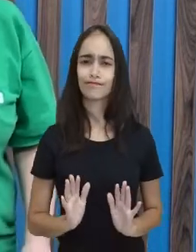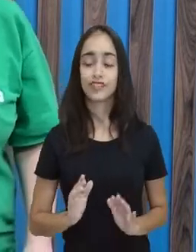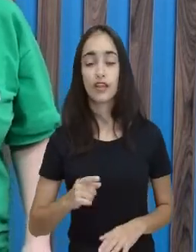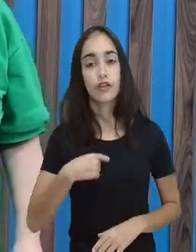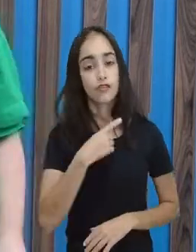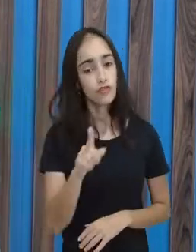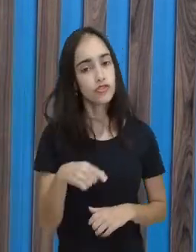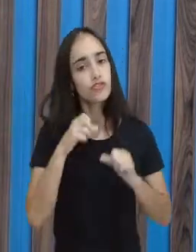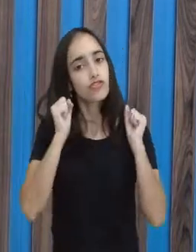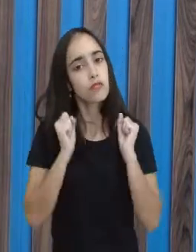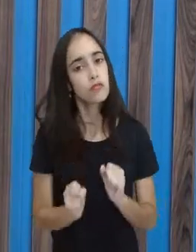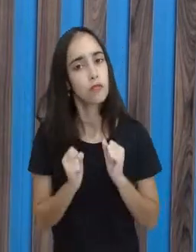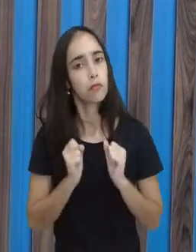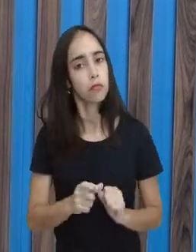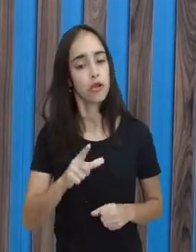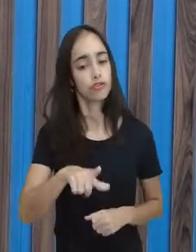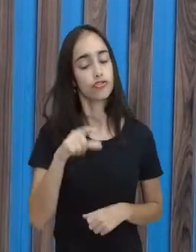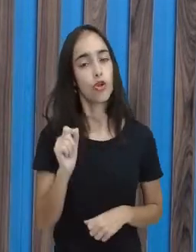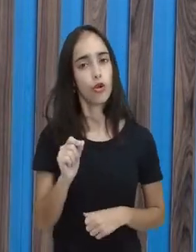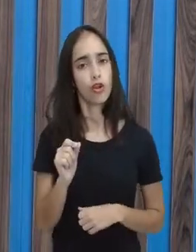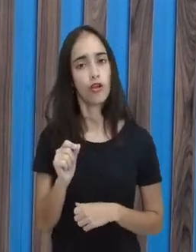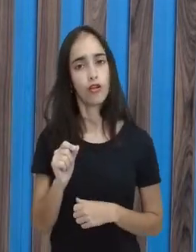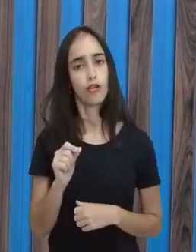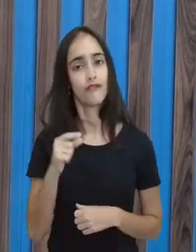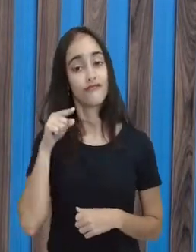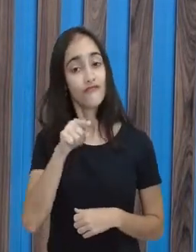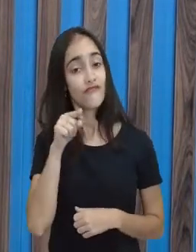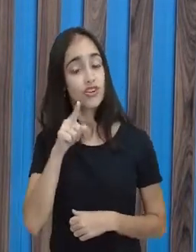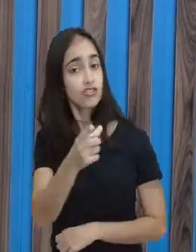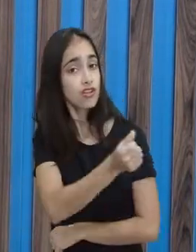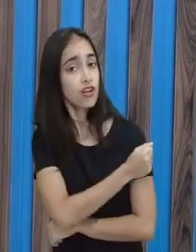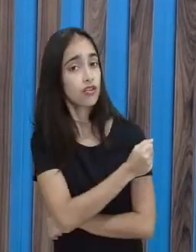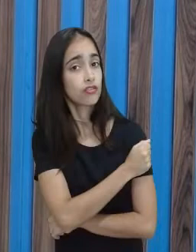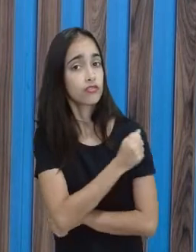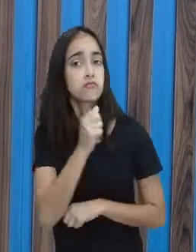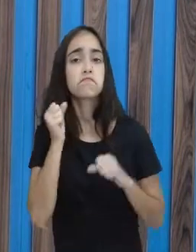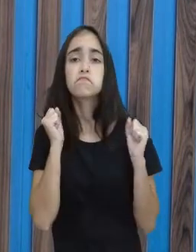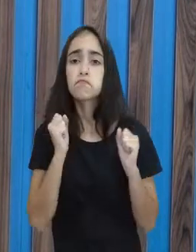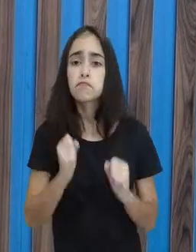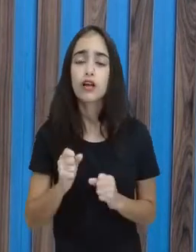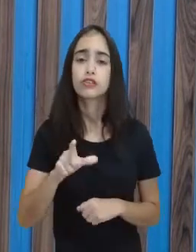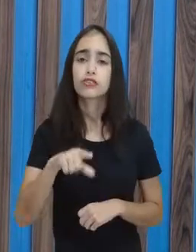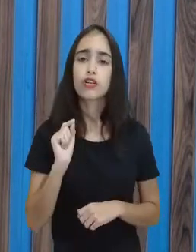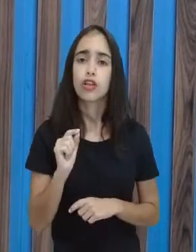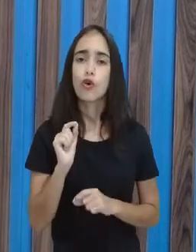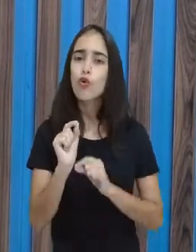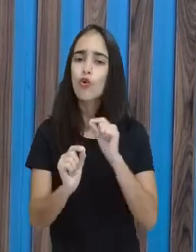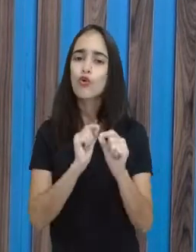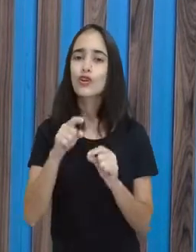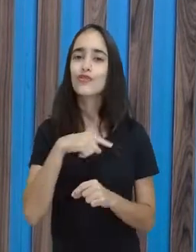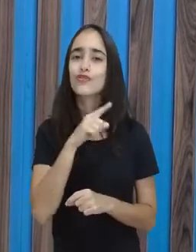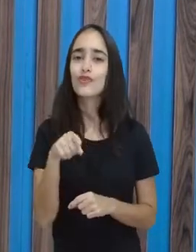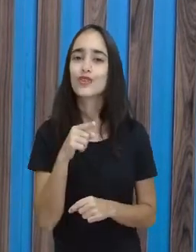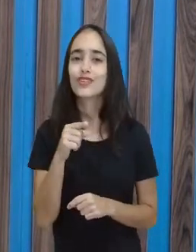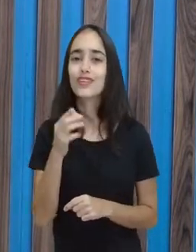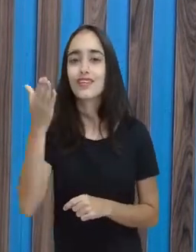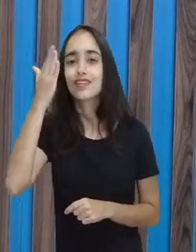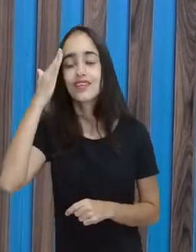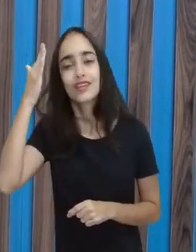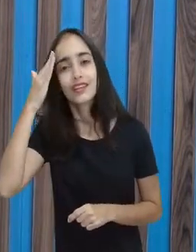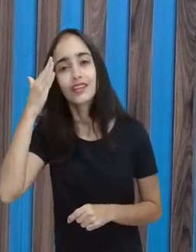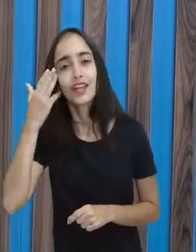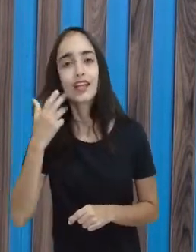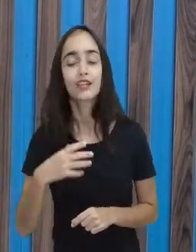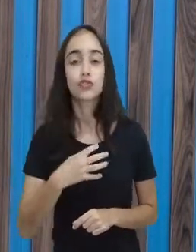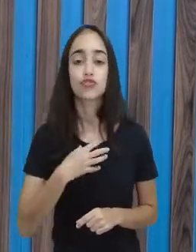determinar qual a maneira mais fácil é você, aluno. Que vai... O que você, na sua cabeça, ficou mais claro